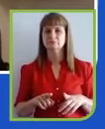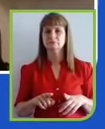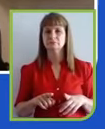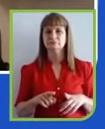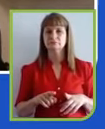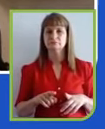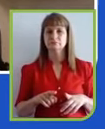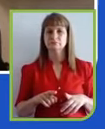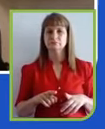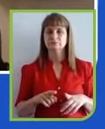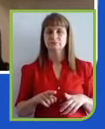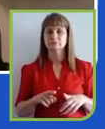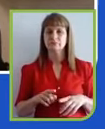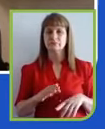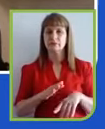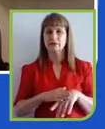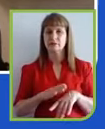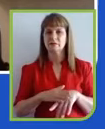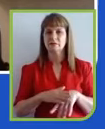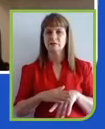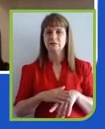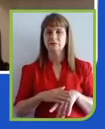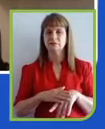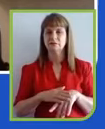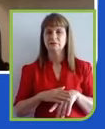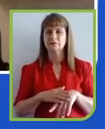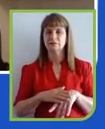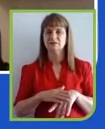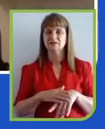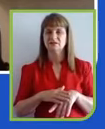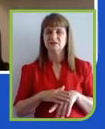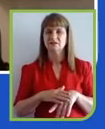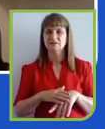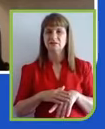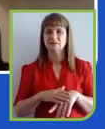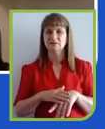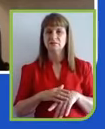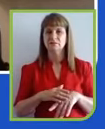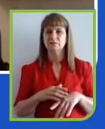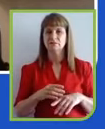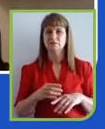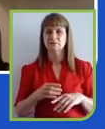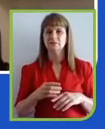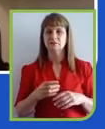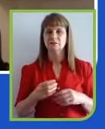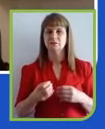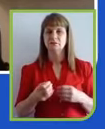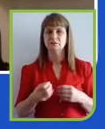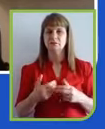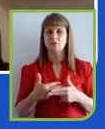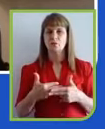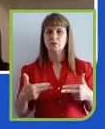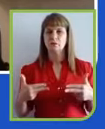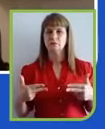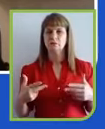trazendo modalidades para facilitar principalmente pessoas que estavam enfrentando inadimplência.